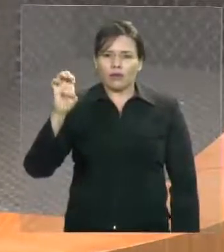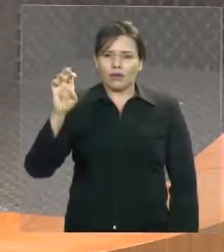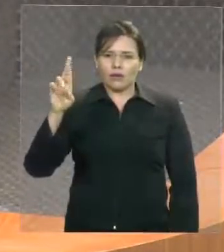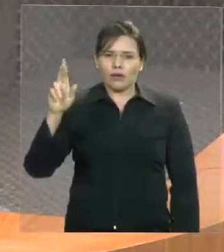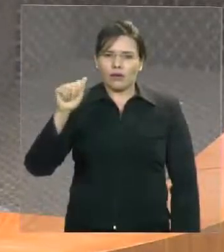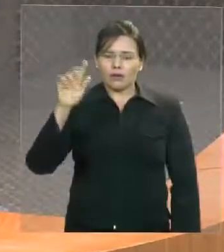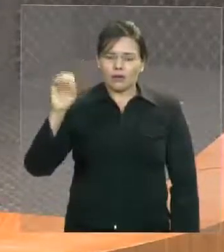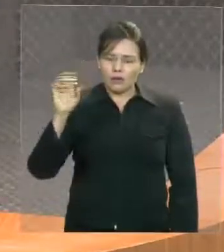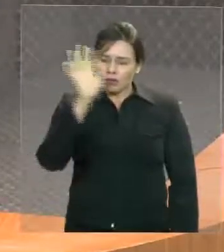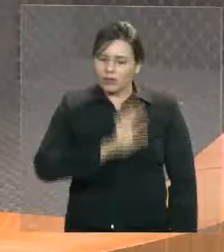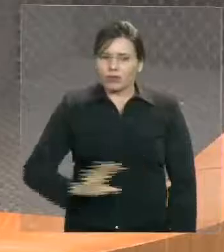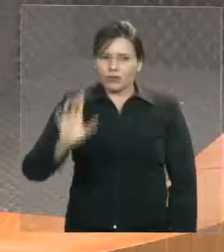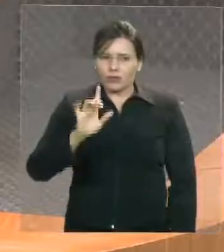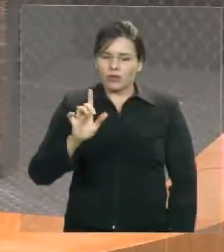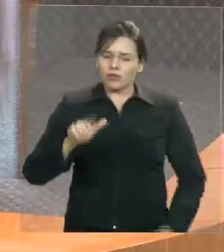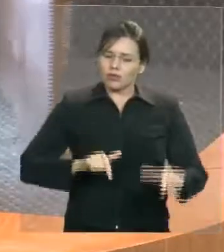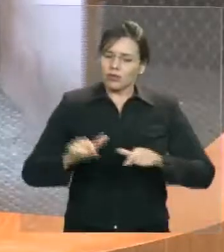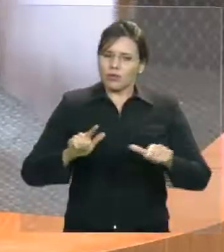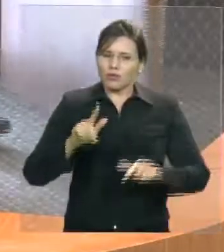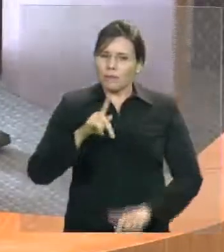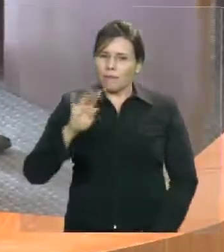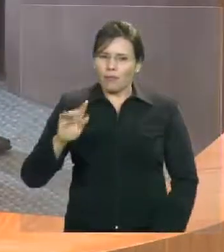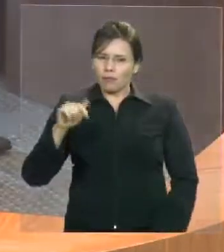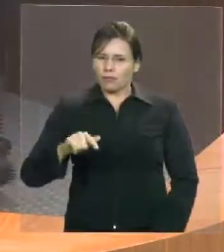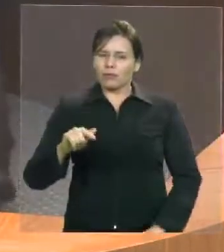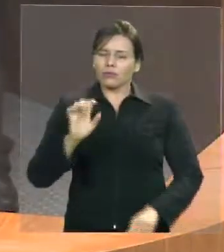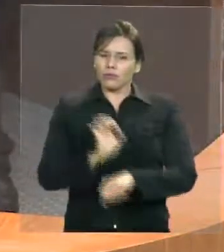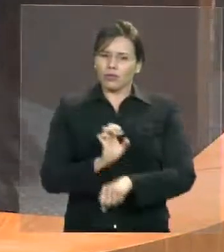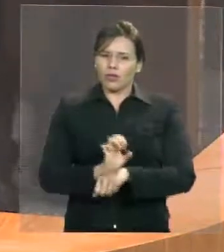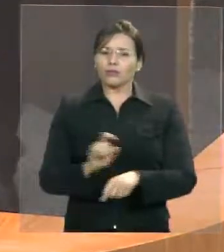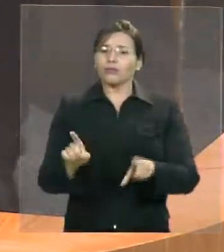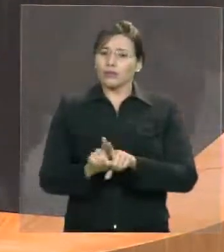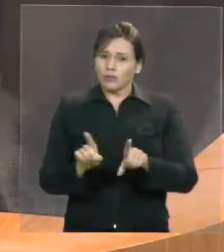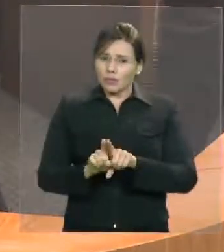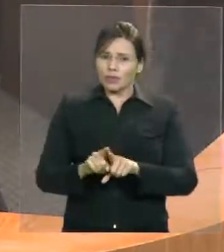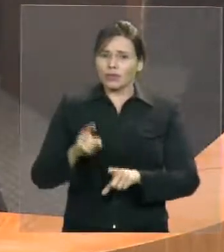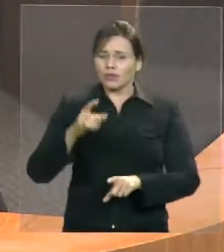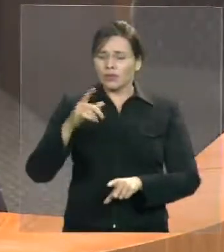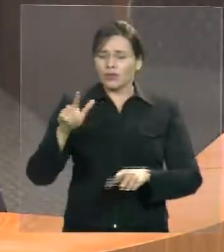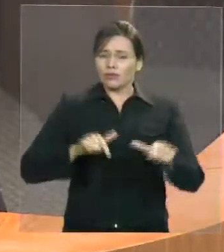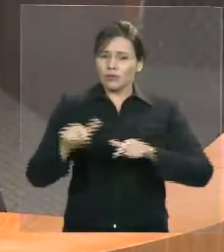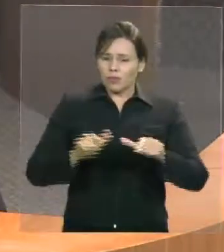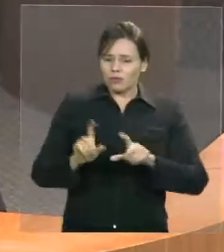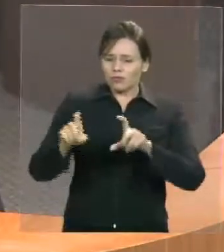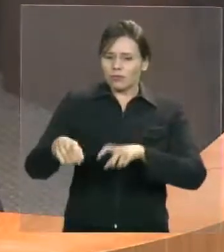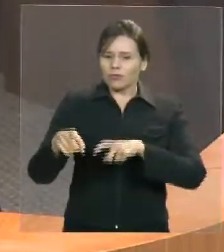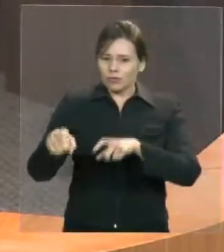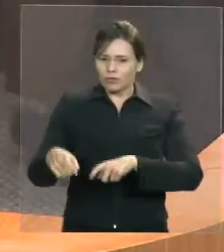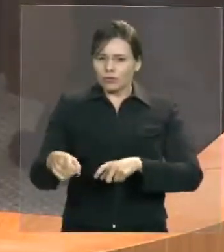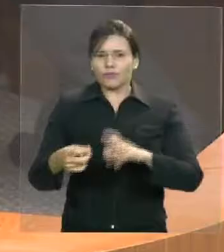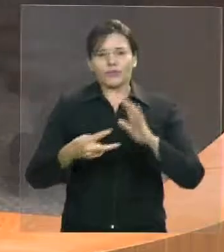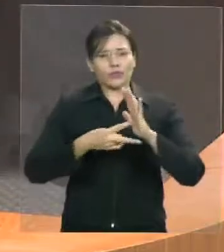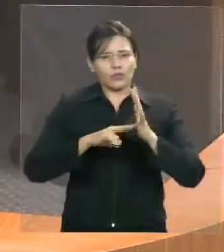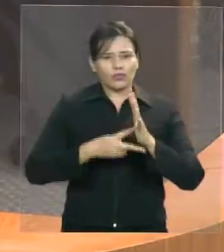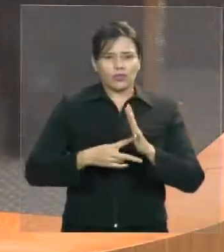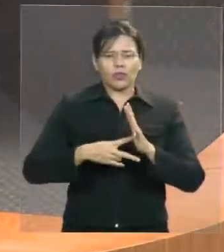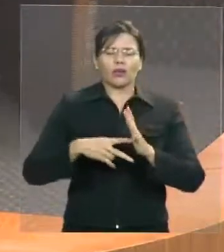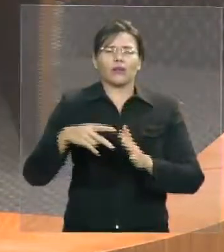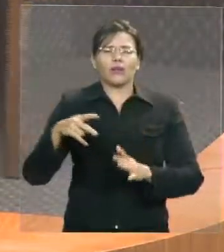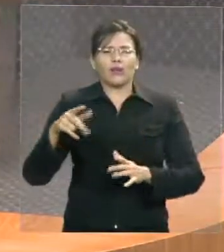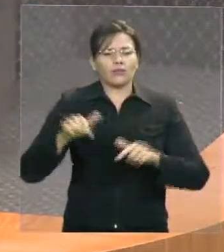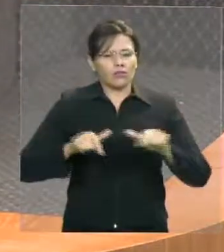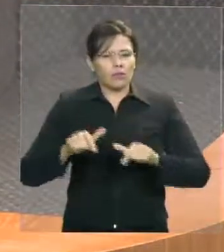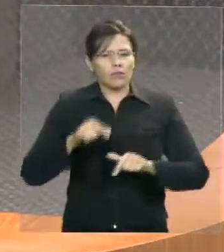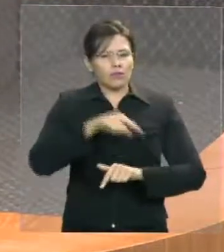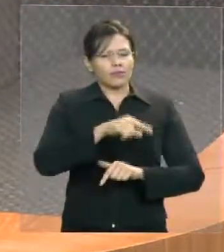Federação Nacional dos Técnicos Agrícolas, Federação Nacional Sindical dos Servidores Penitenciários, Força